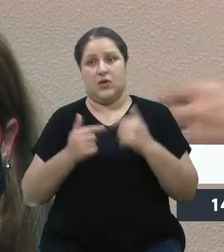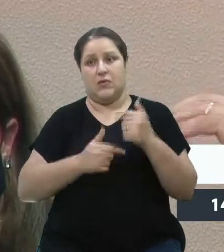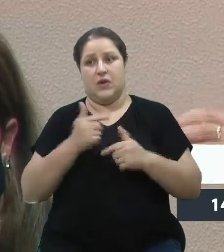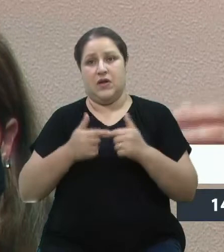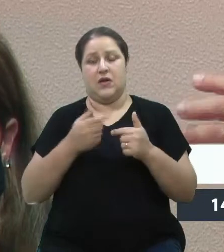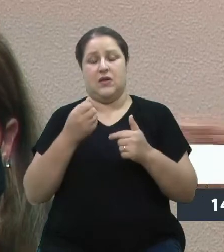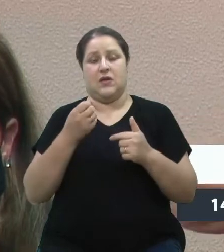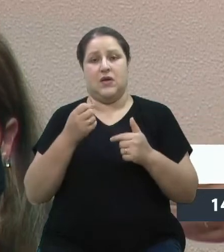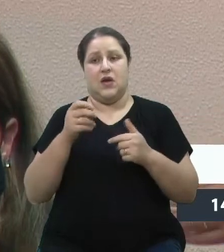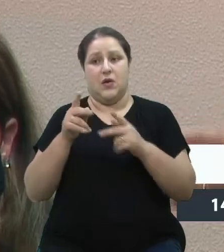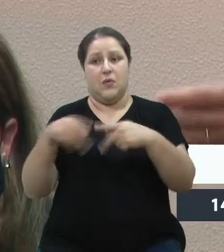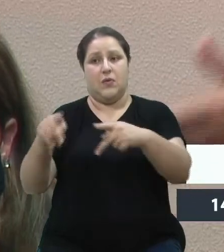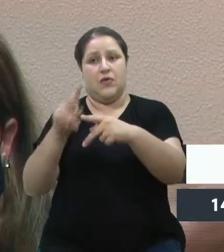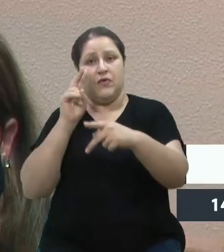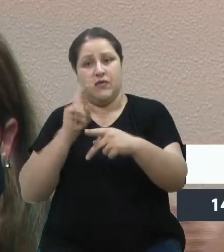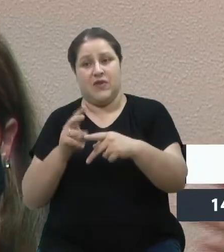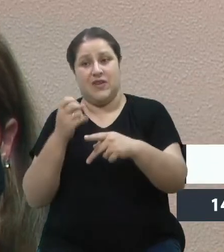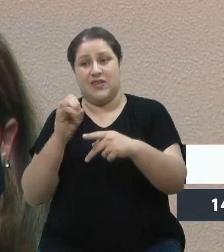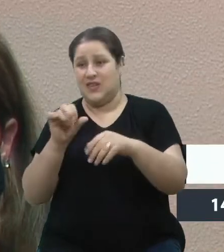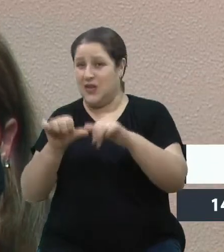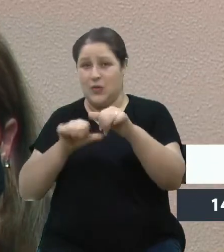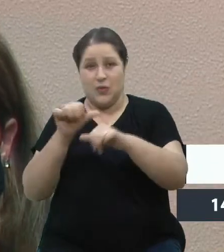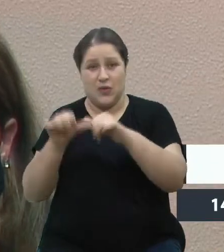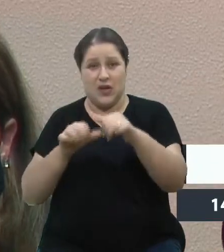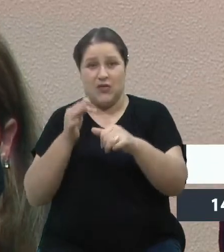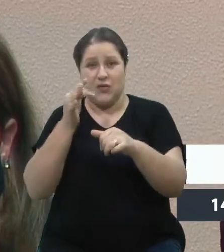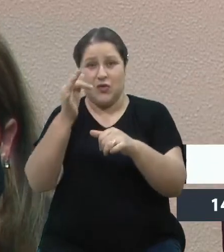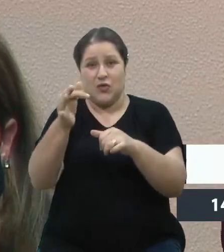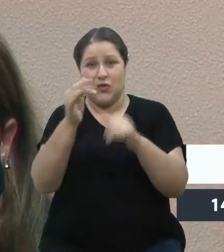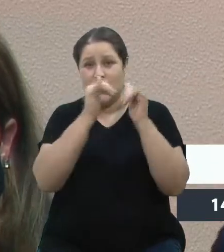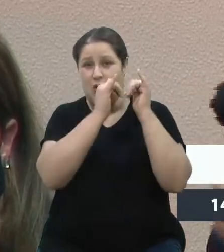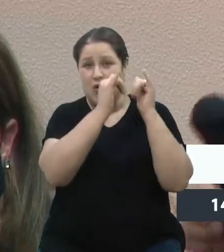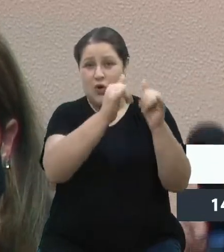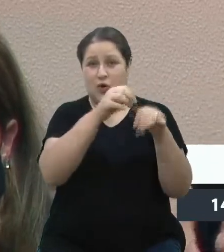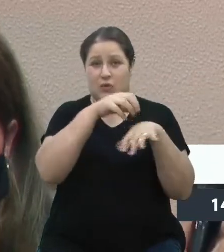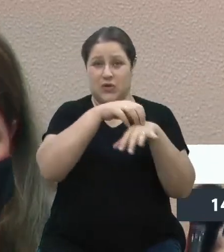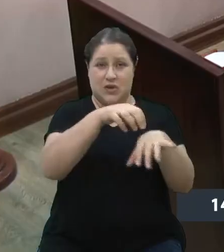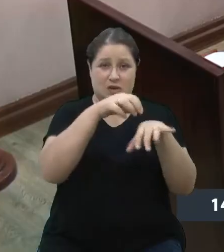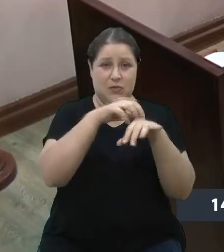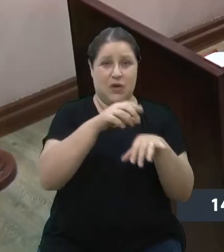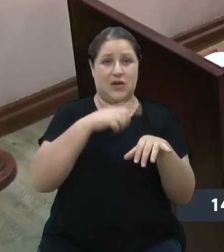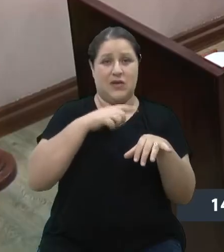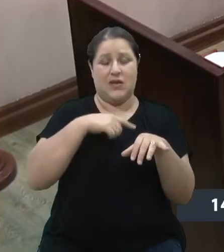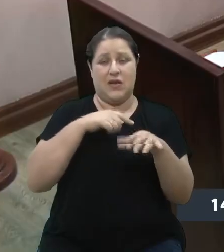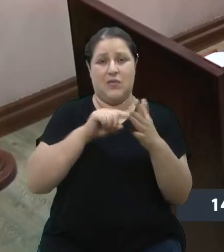transporte que já está doente vai à falência. Era isso. Obrigada.